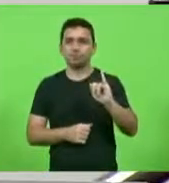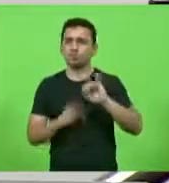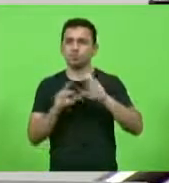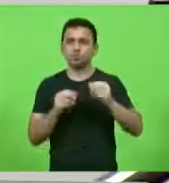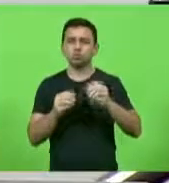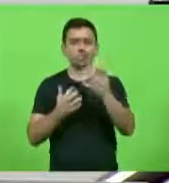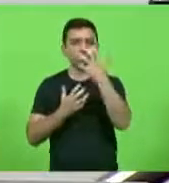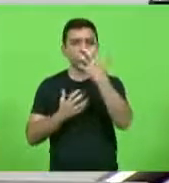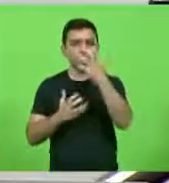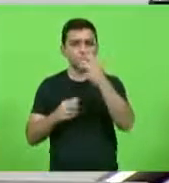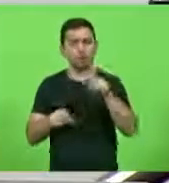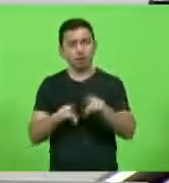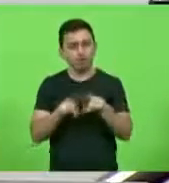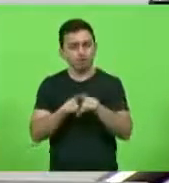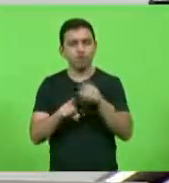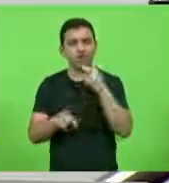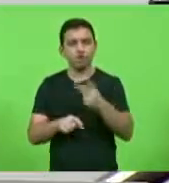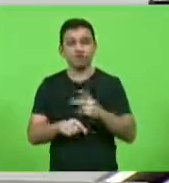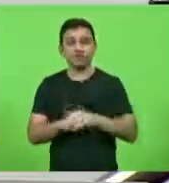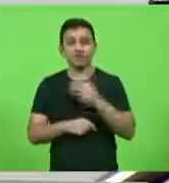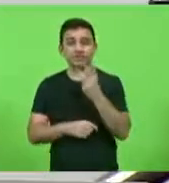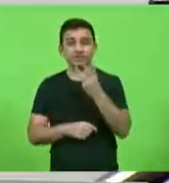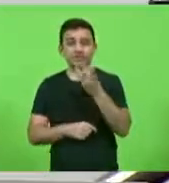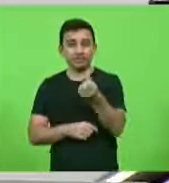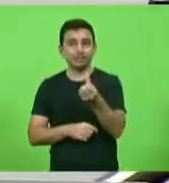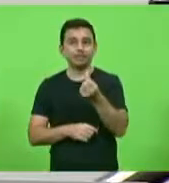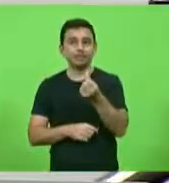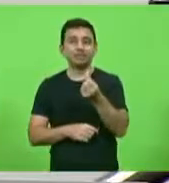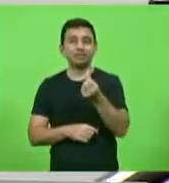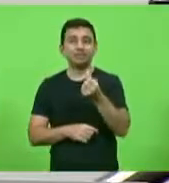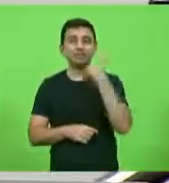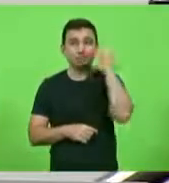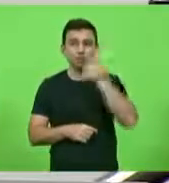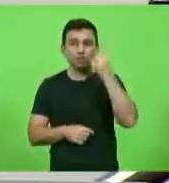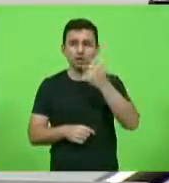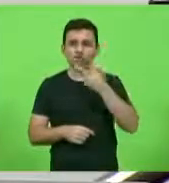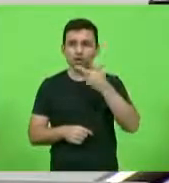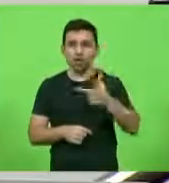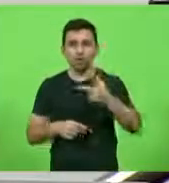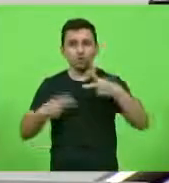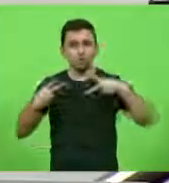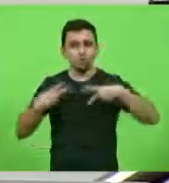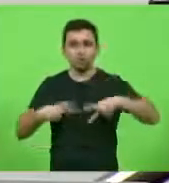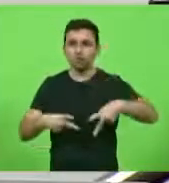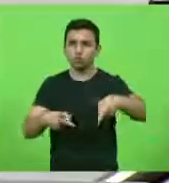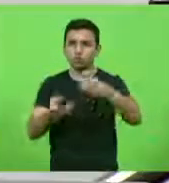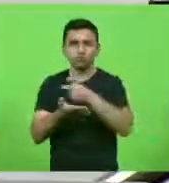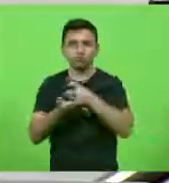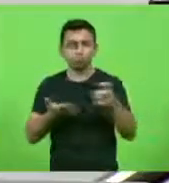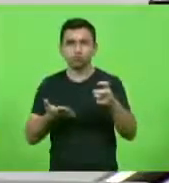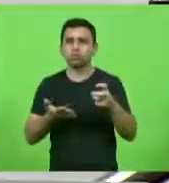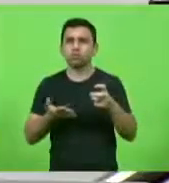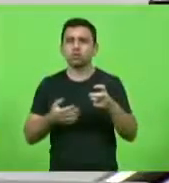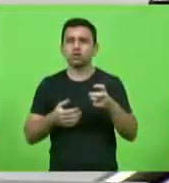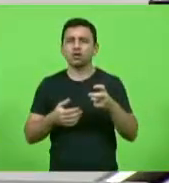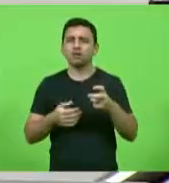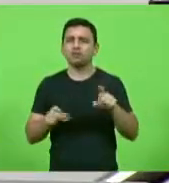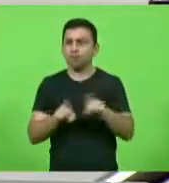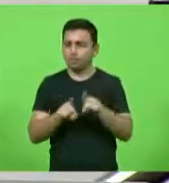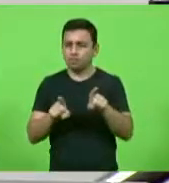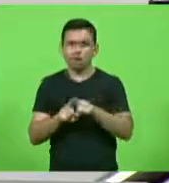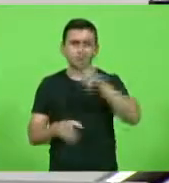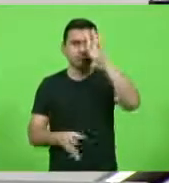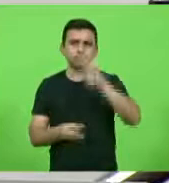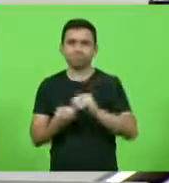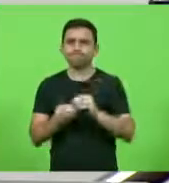os 36 deputados que votaram pela continuidade do processo de impeachment na Lesc também chegaram à mesma conclusão